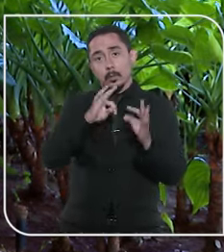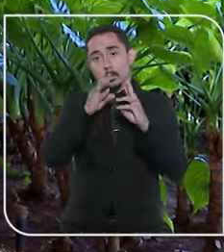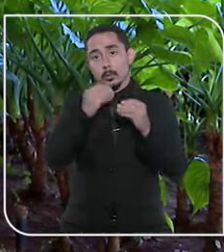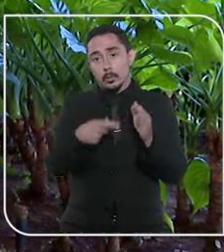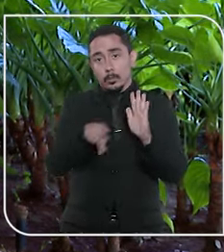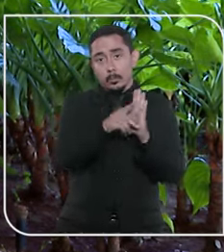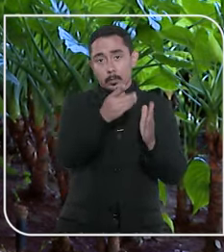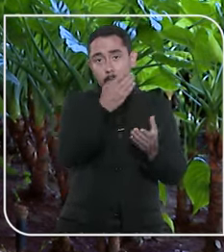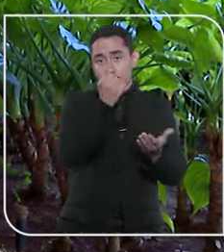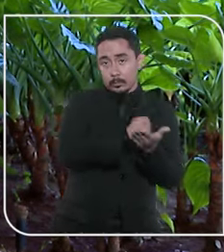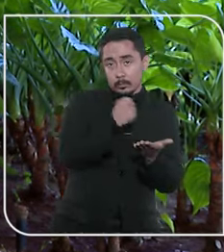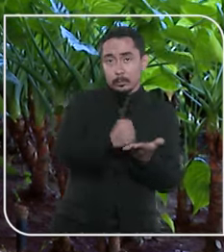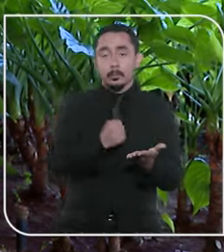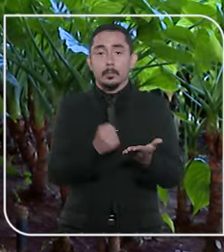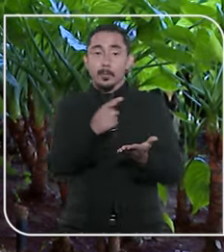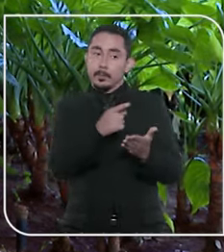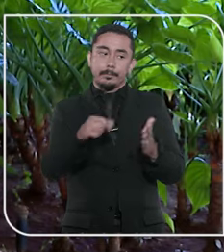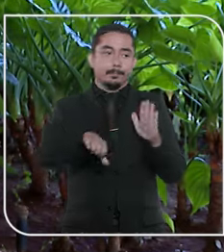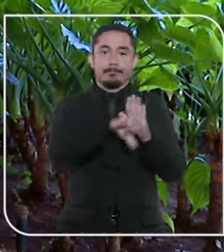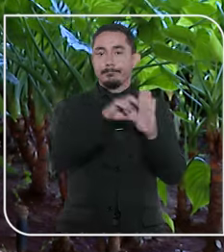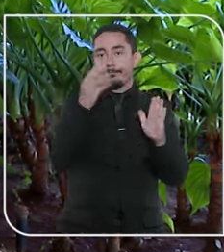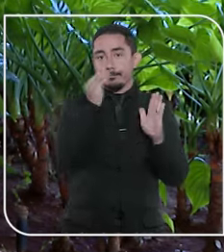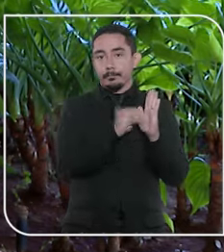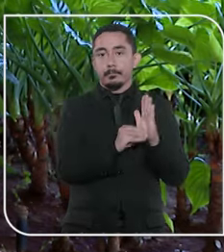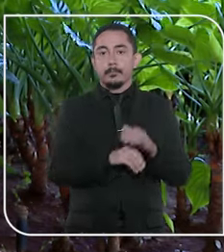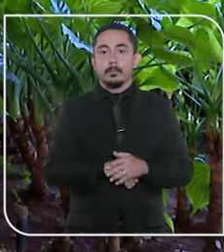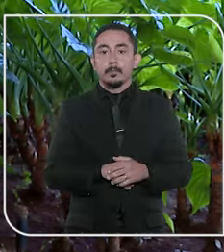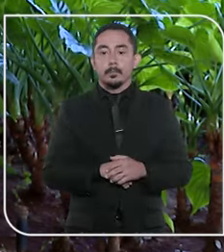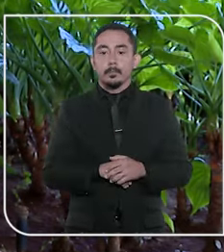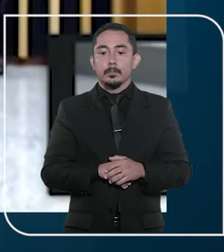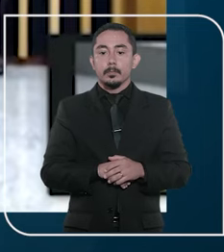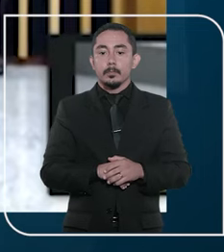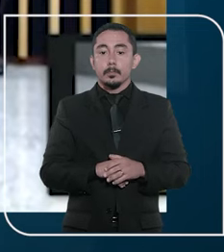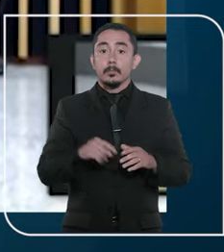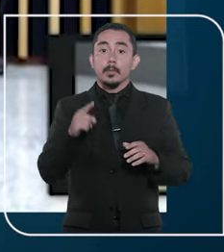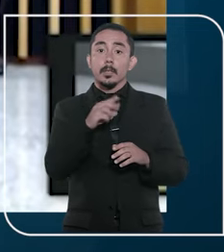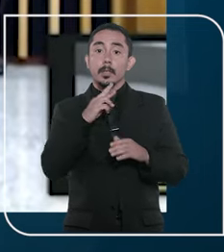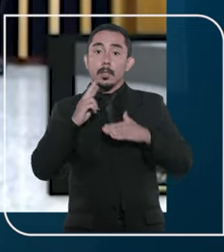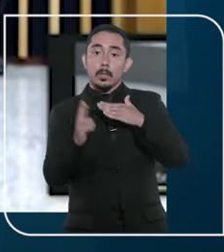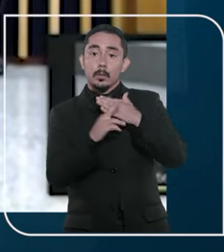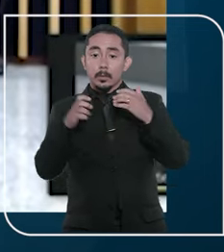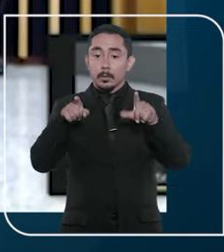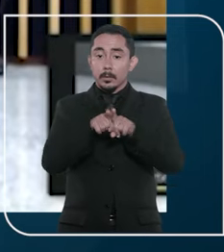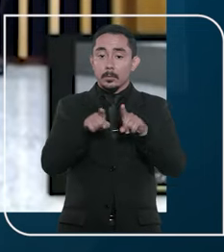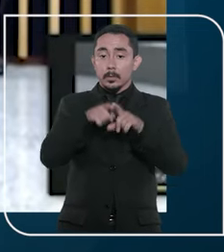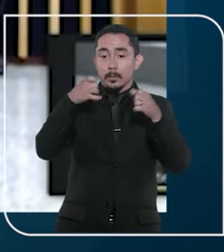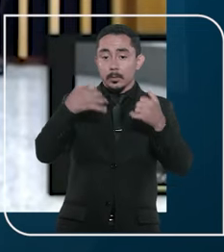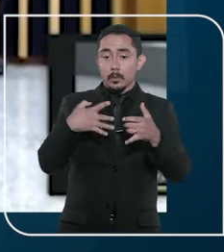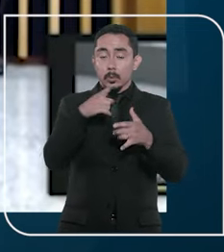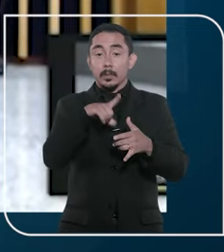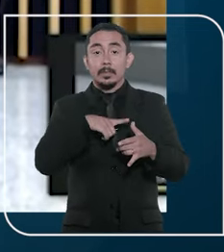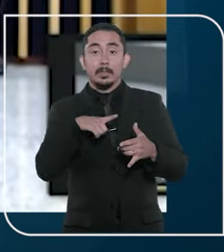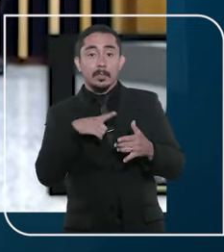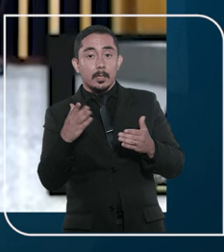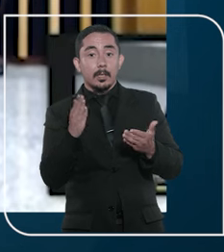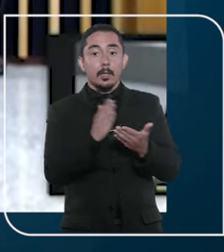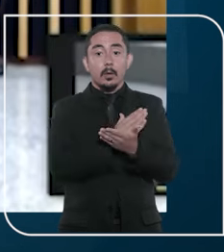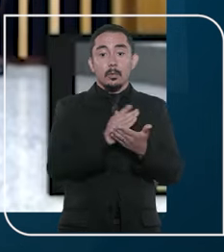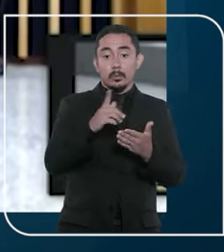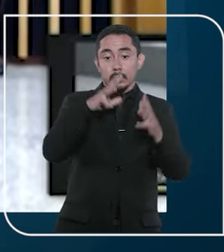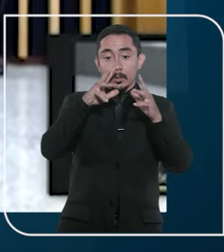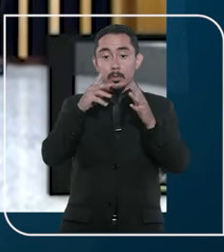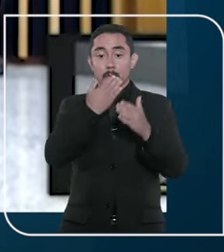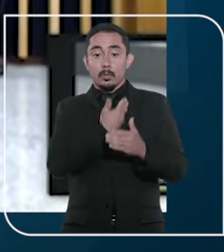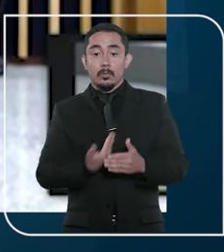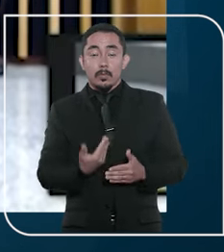subcontratação total do objeto do contrato, o que é ilegal. A relatora também reforçou a existência de elementos que